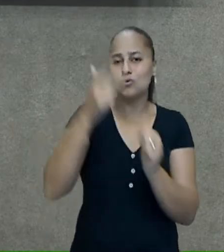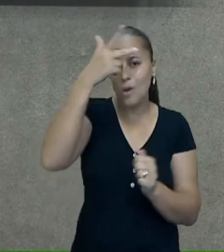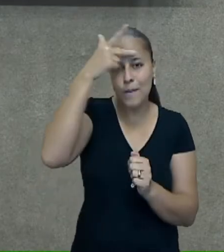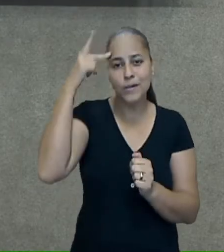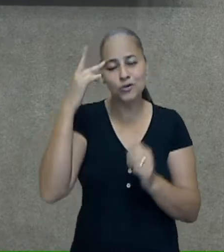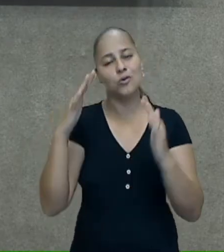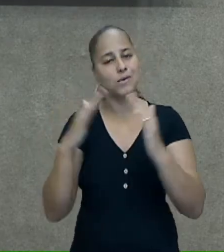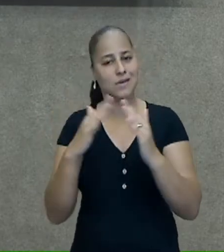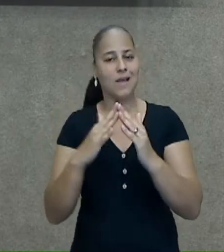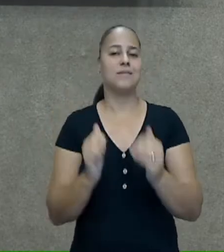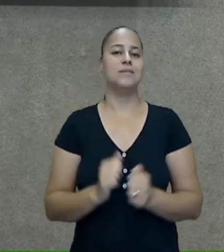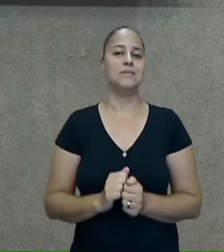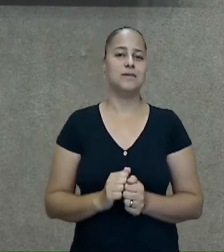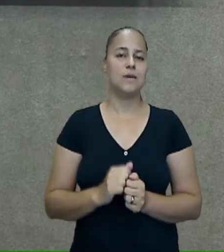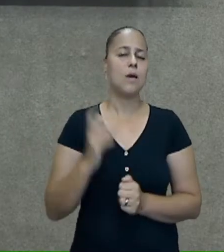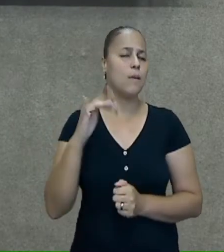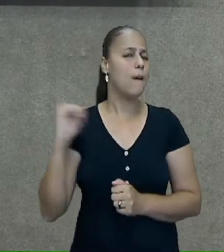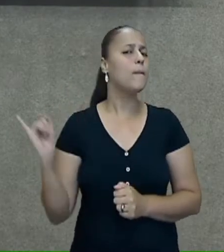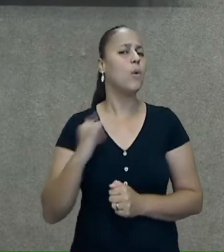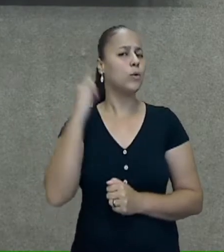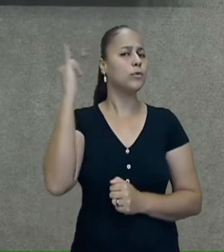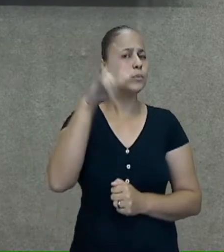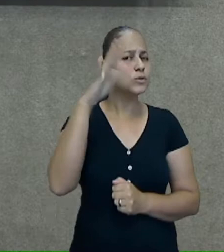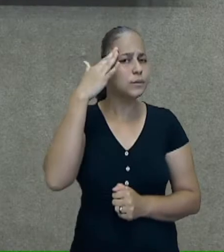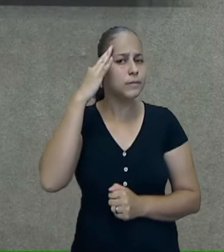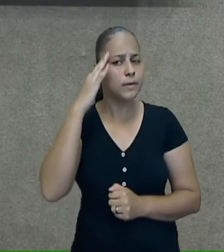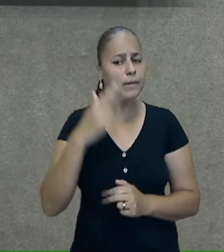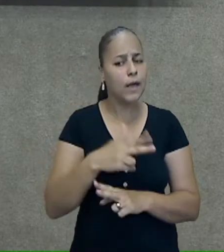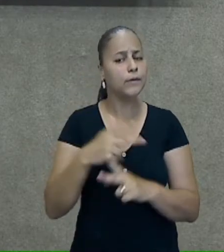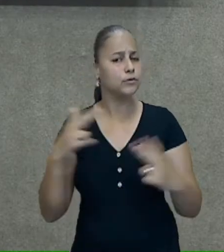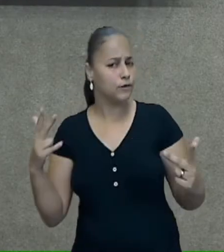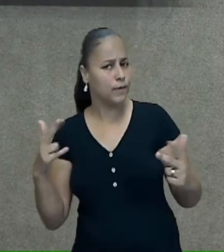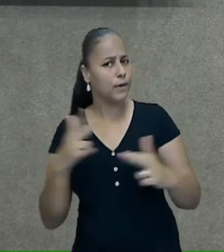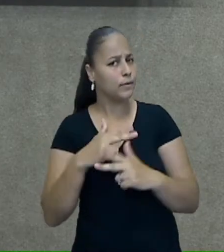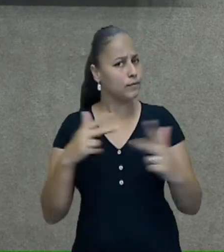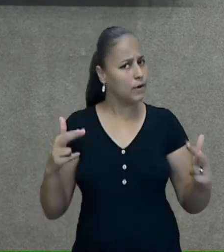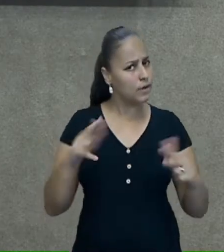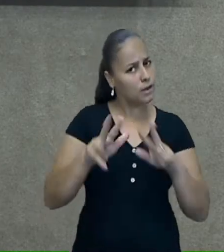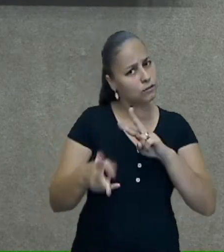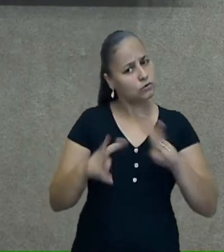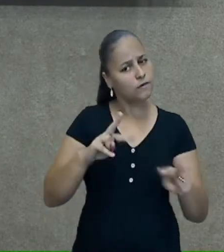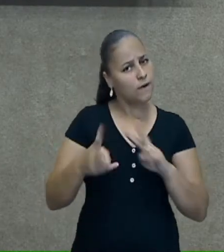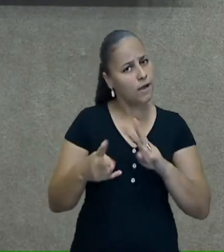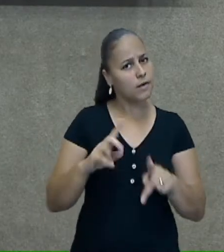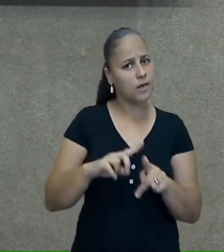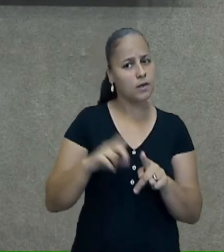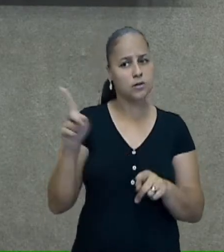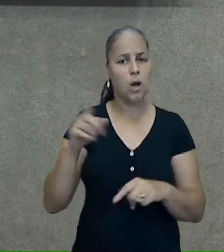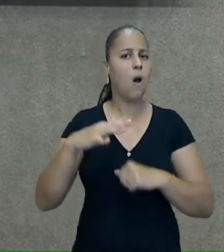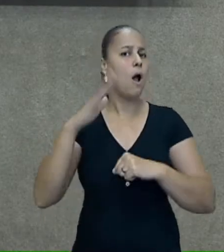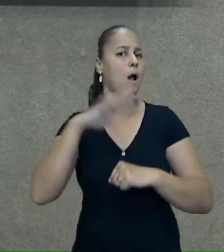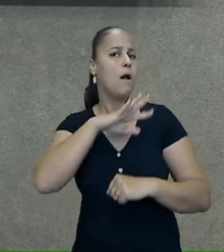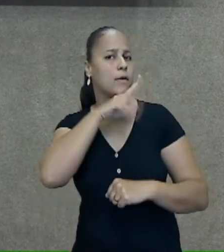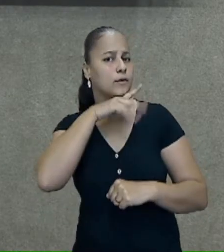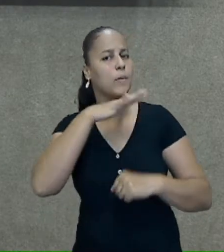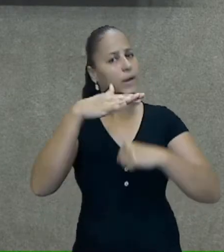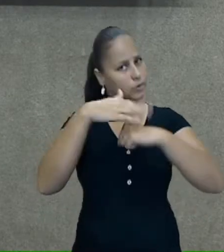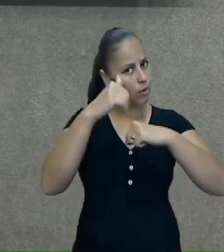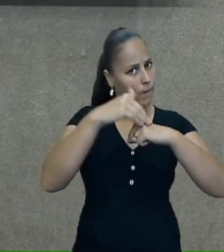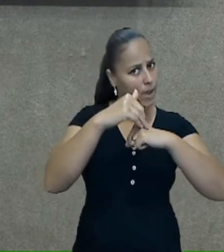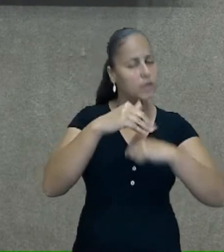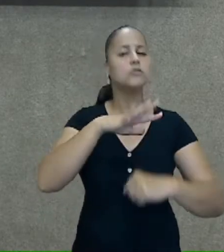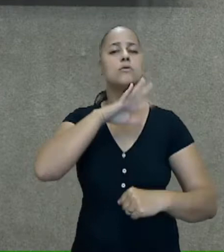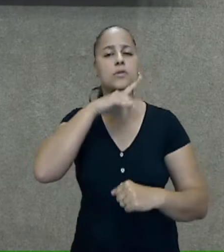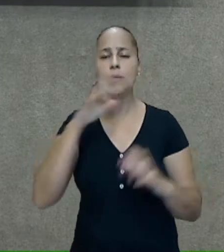do ser humano. Então, é importante entender essa diferença entre os selvagens